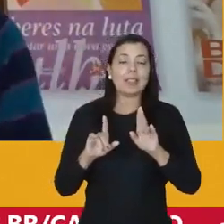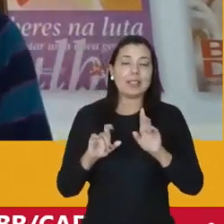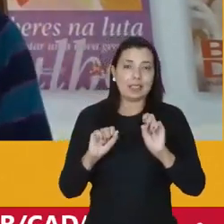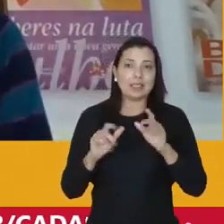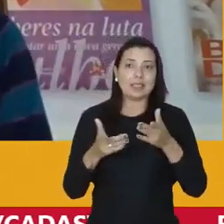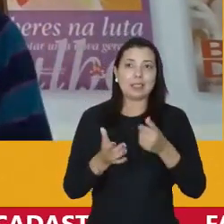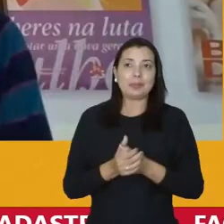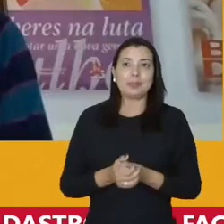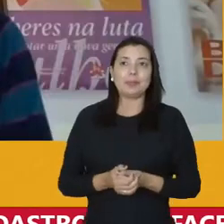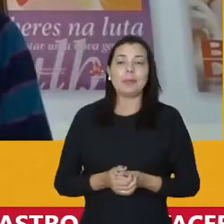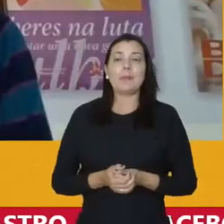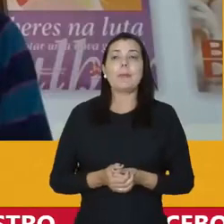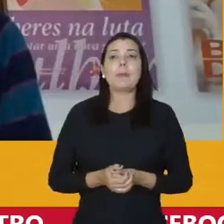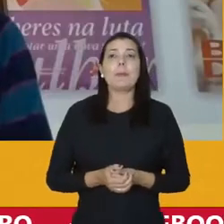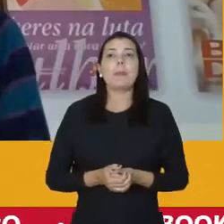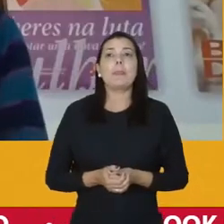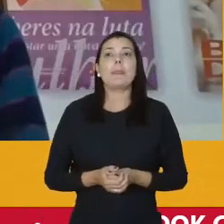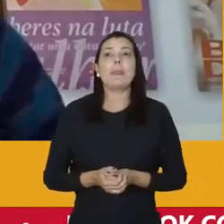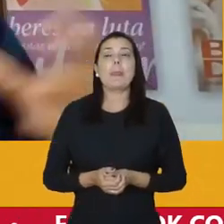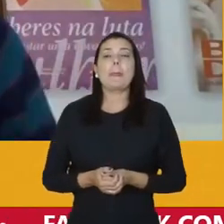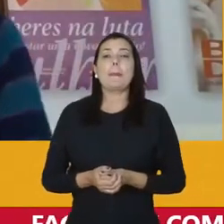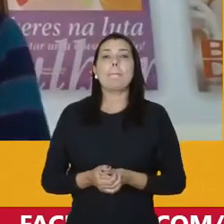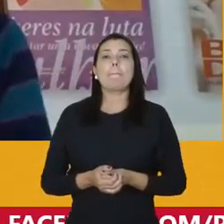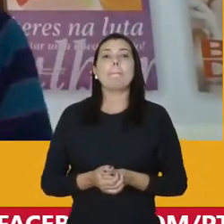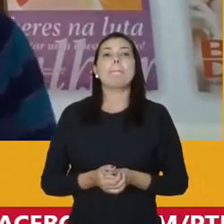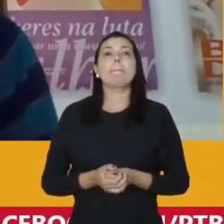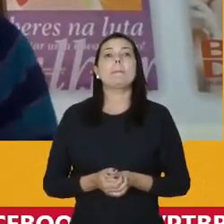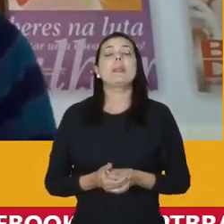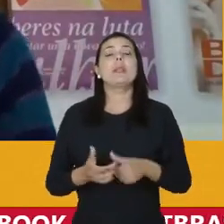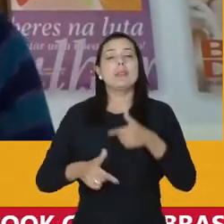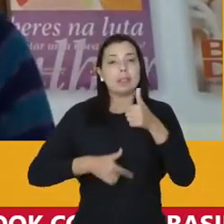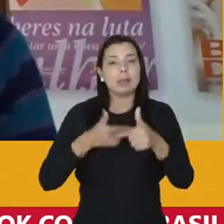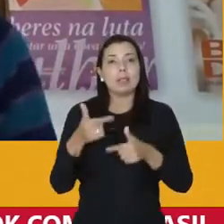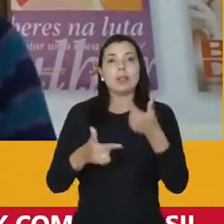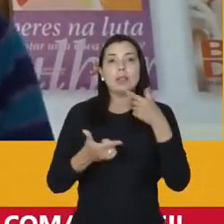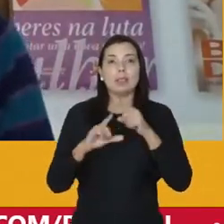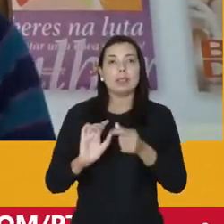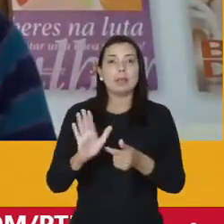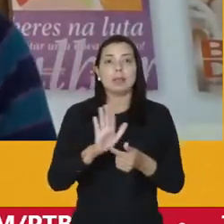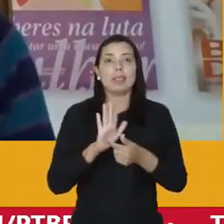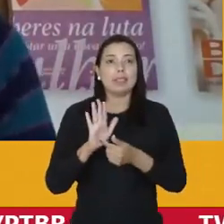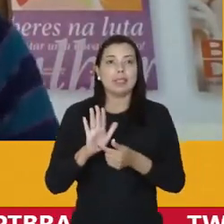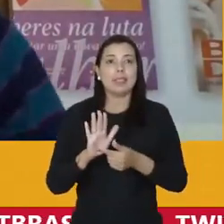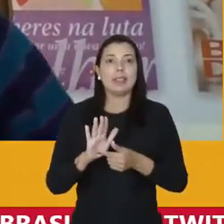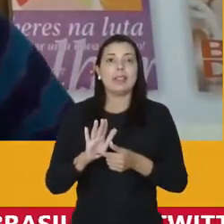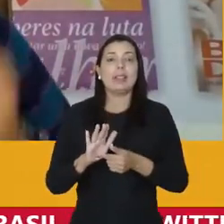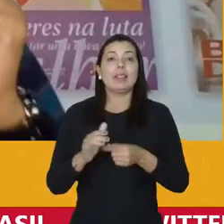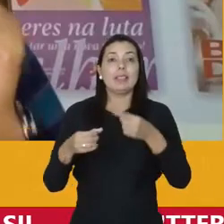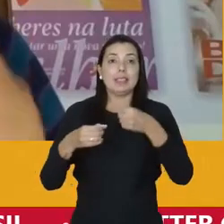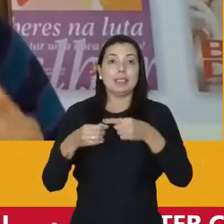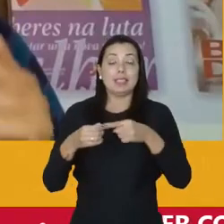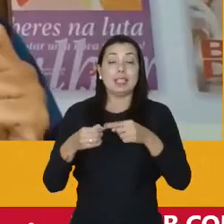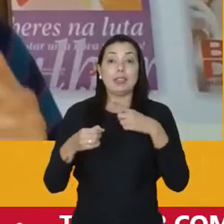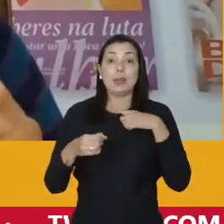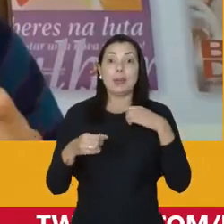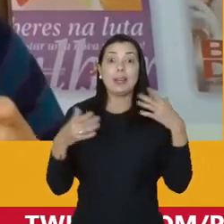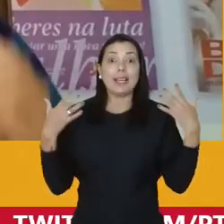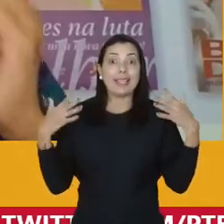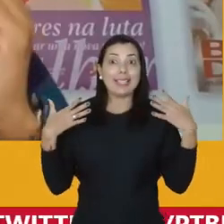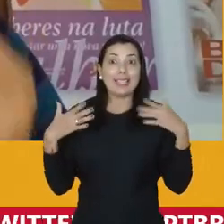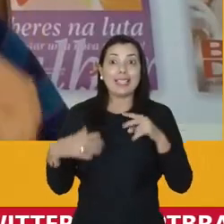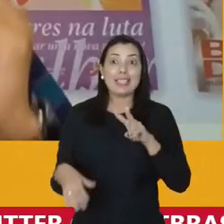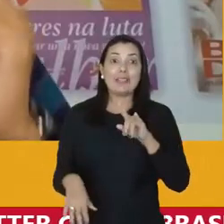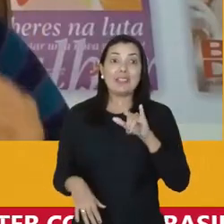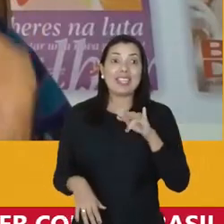mas acho que já estourei. Tranquilo, querida. As ações que a gente conseguiu apresentar aqui na cidade de Niterói. Estou encantada com o